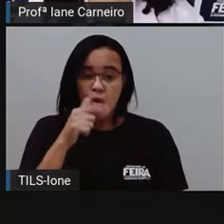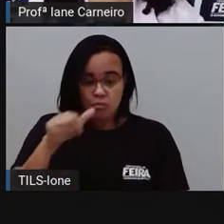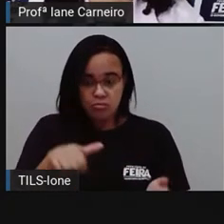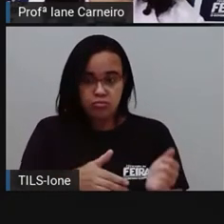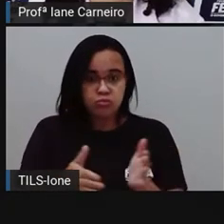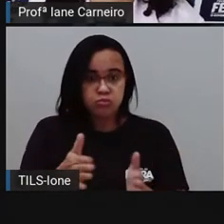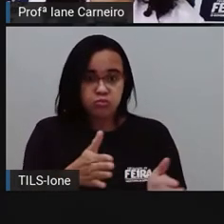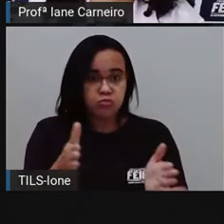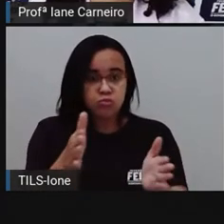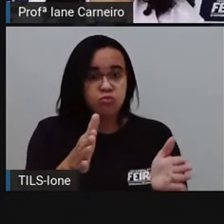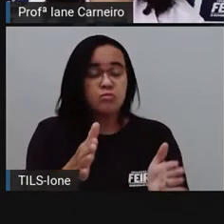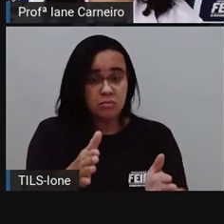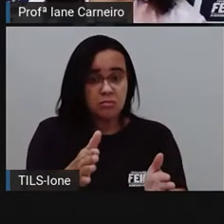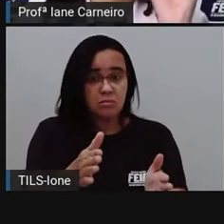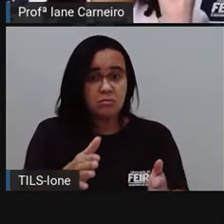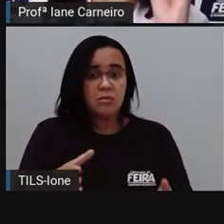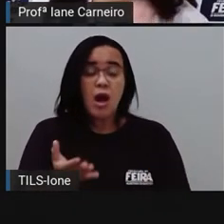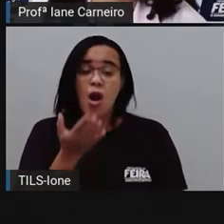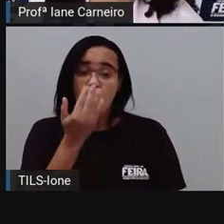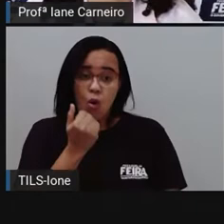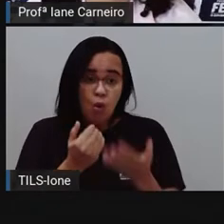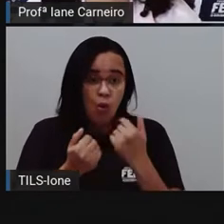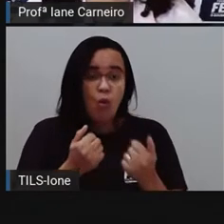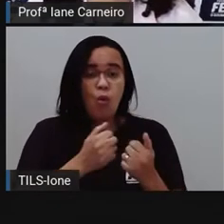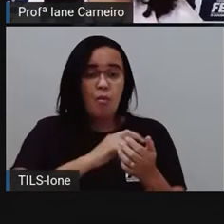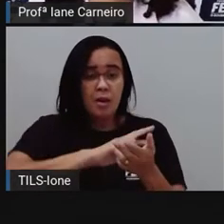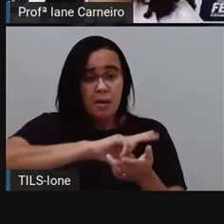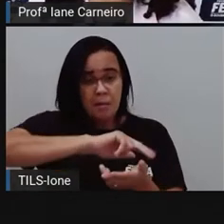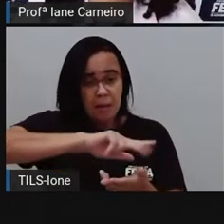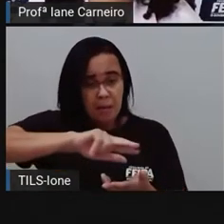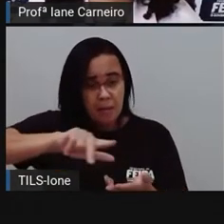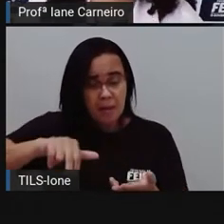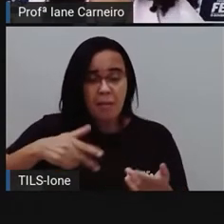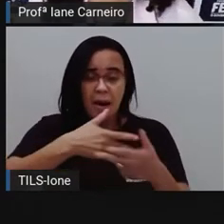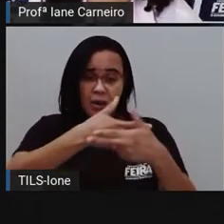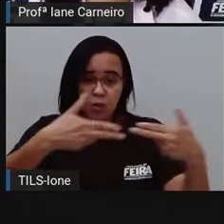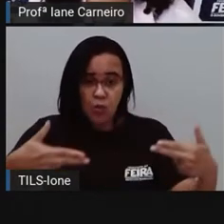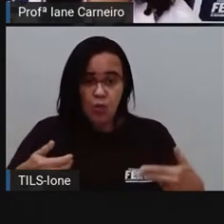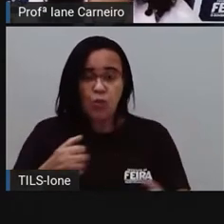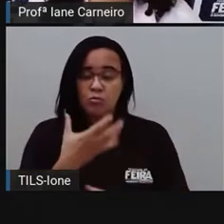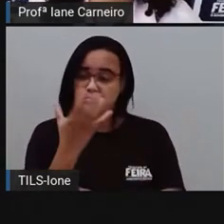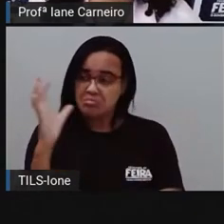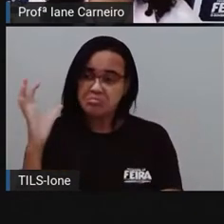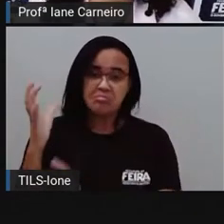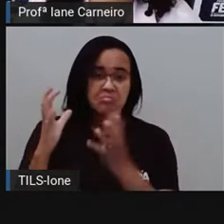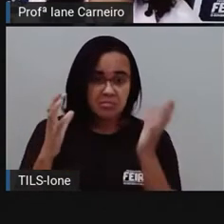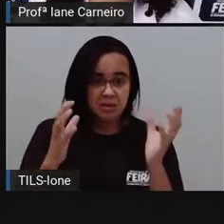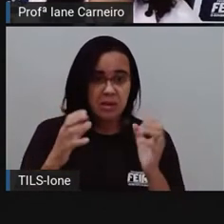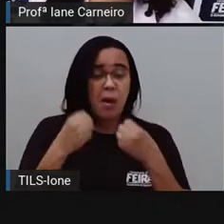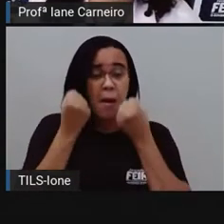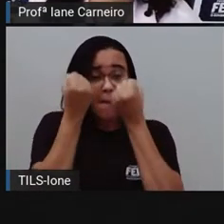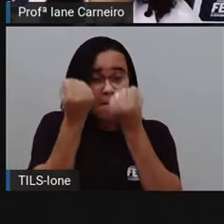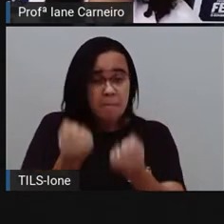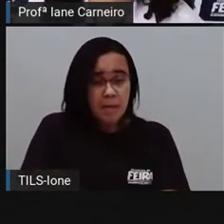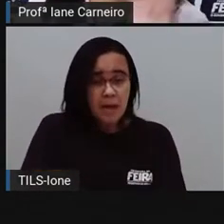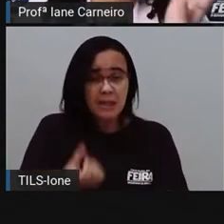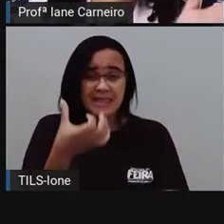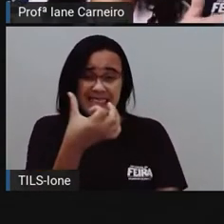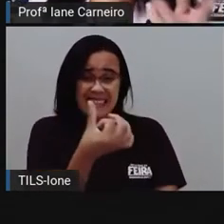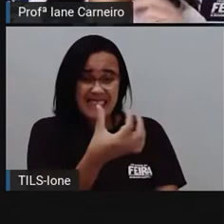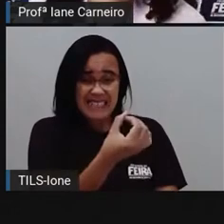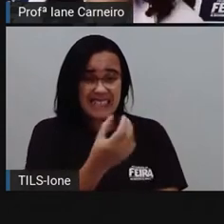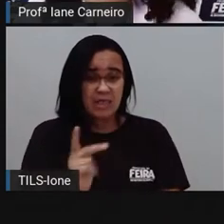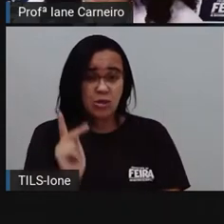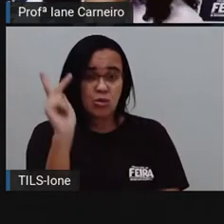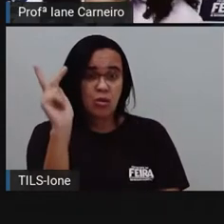Ele come plantinhas e graminhas e pode chegar a 4 metros de comprimento e pesar, ó, 600 quilos que a Pró